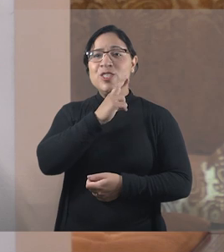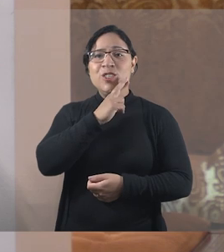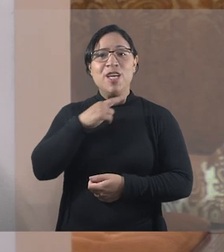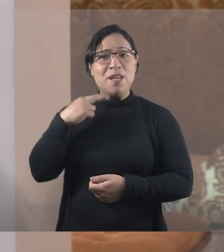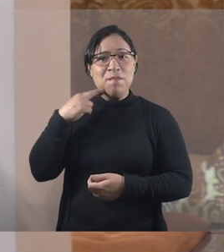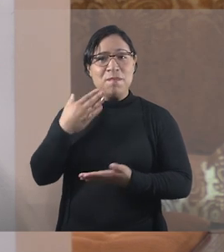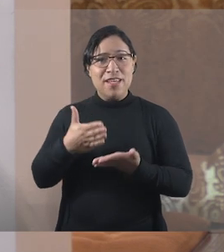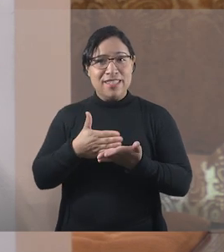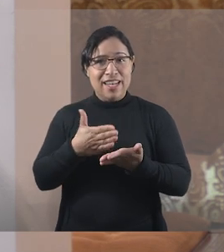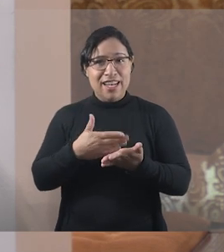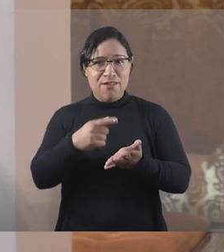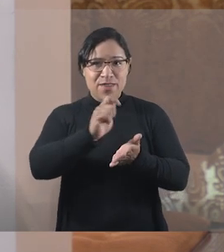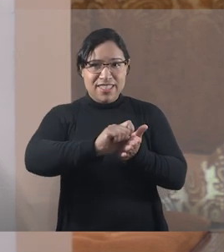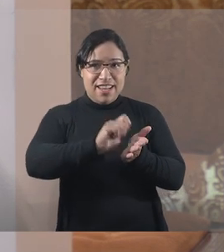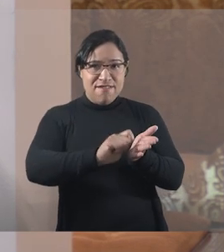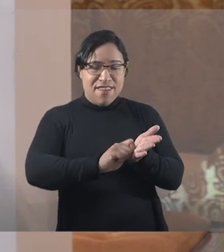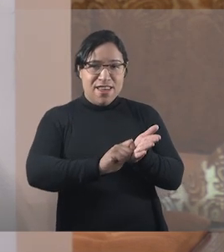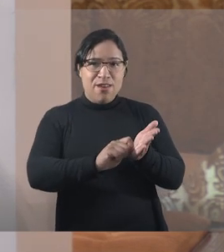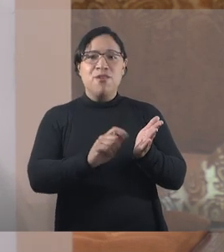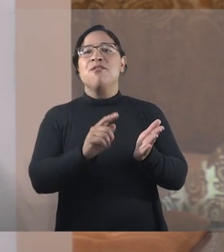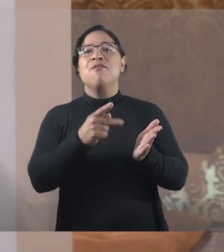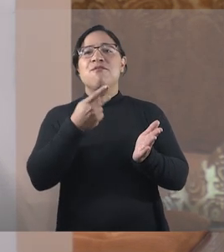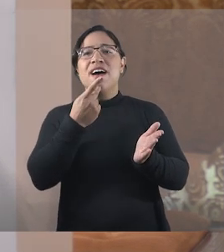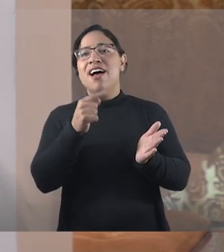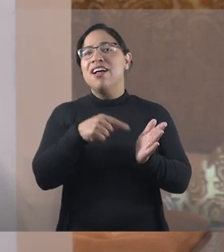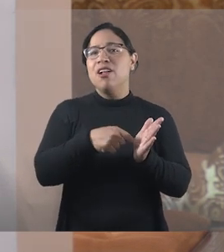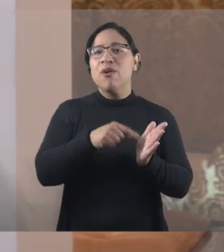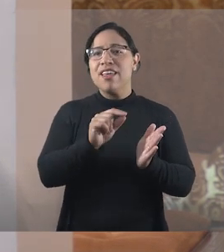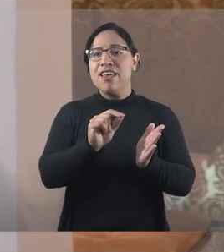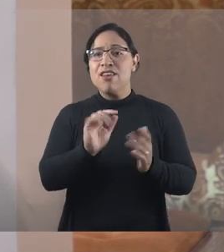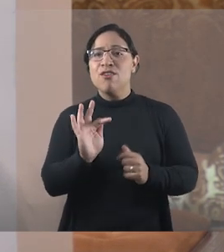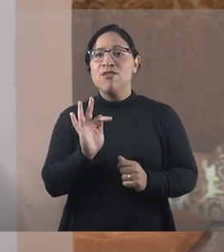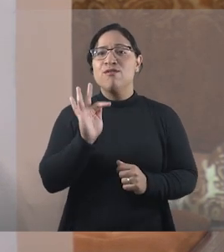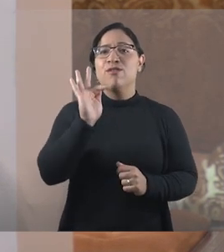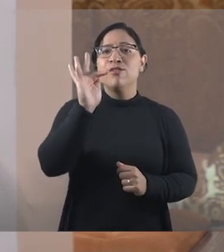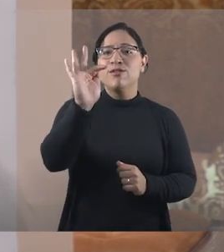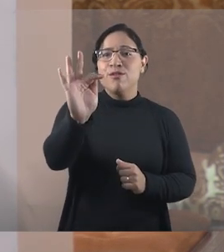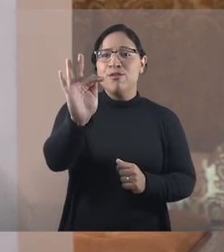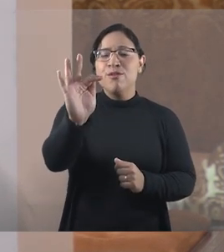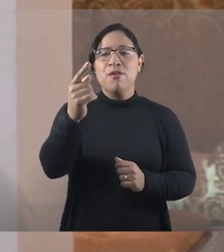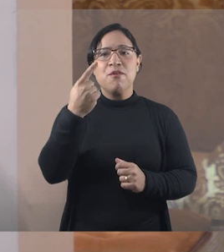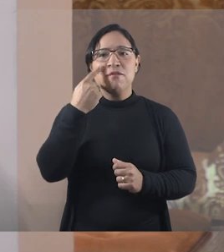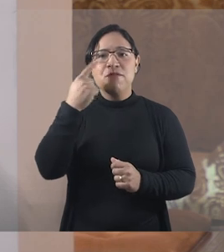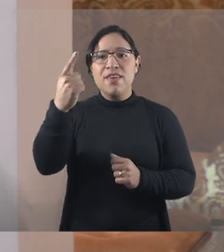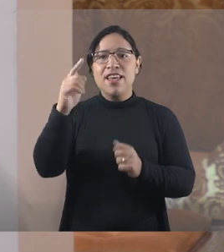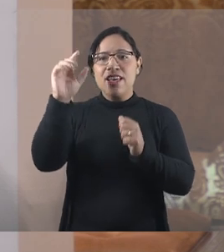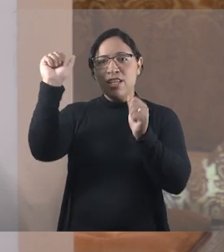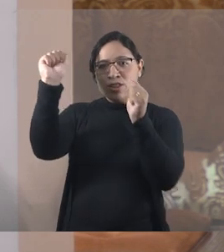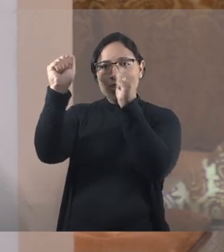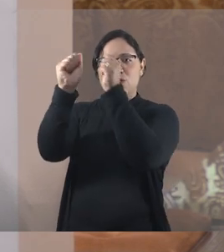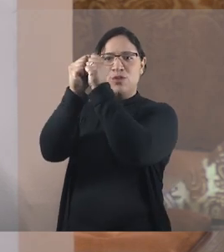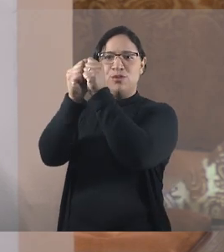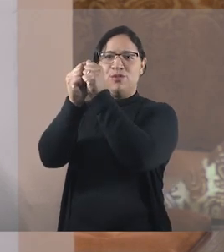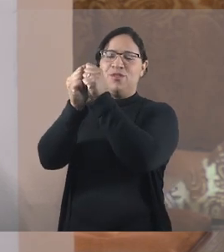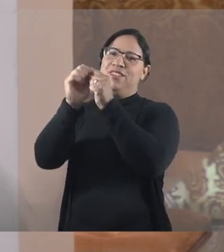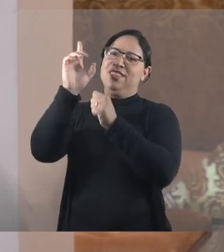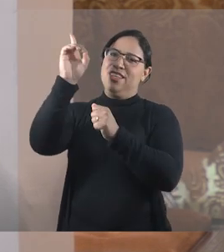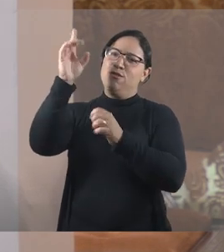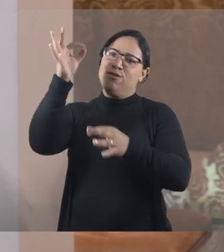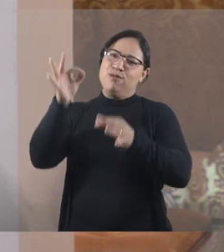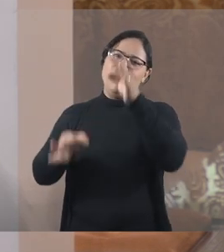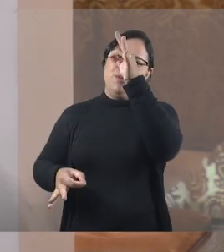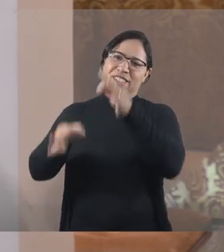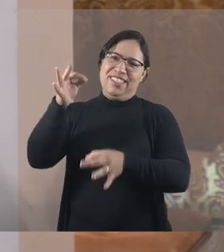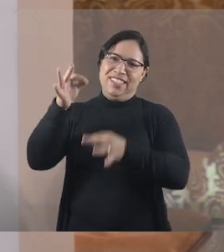falando sobre quando tudo vai de mal a pior, nós nos veremos com o justo juiz. Deus é justo. Nós não